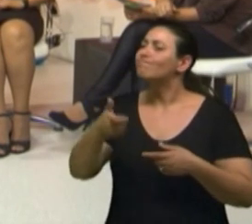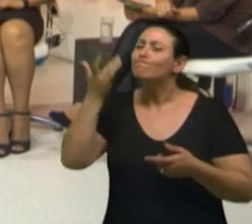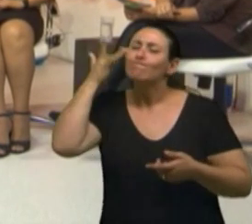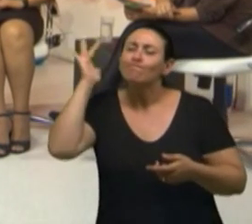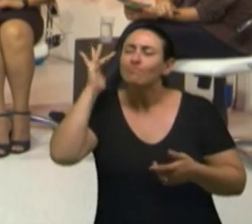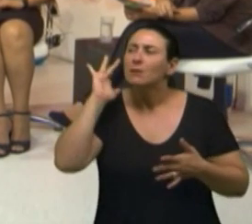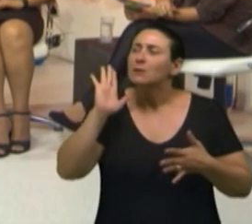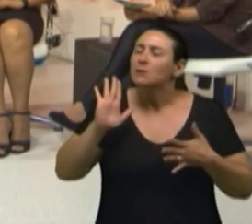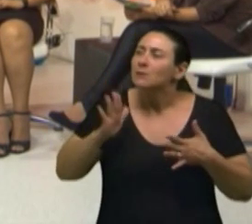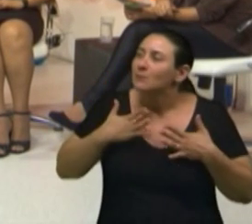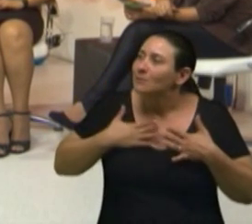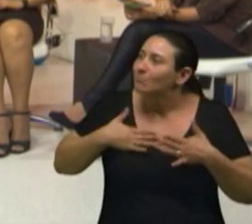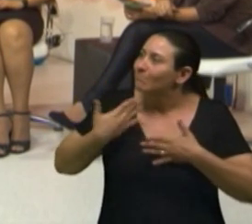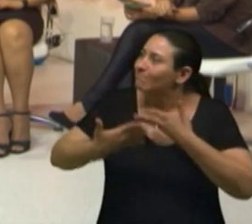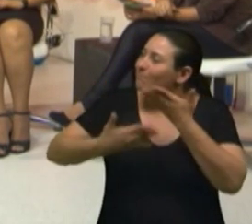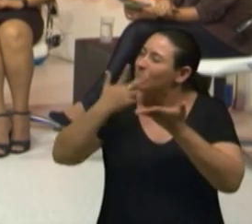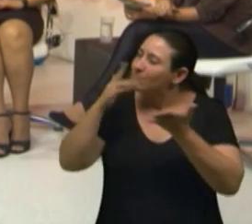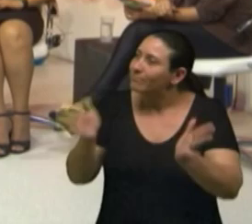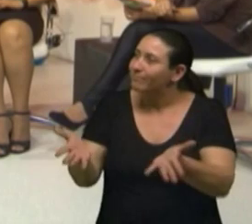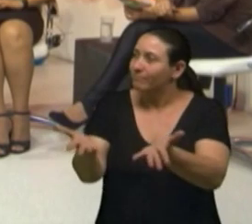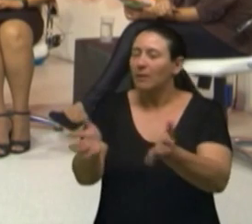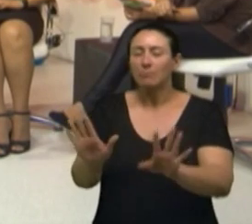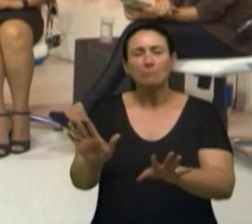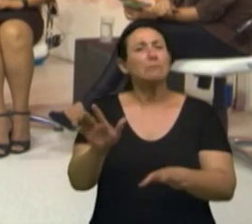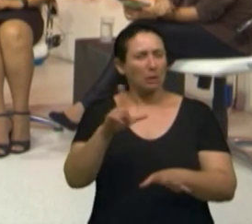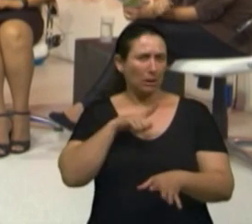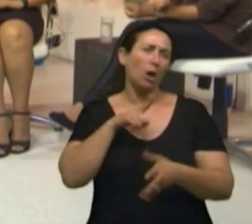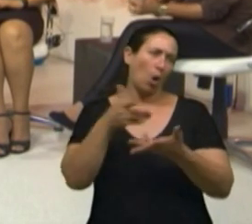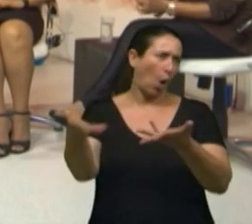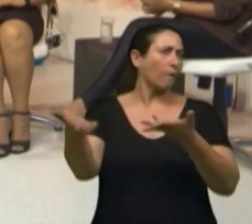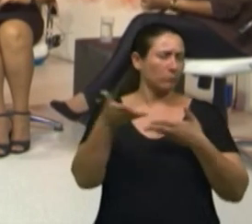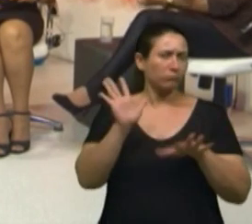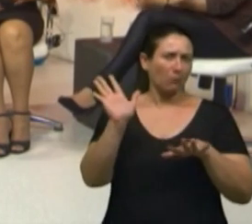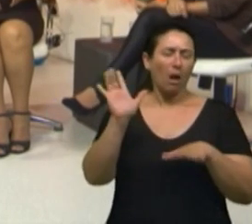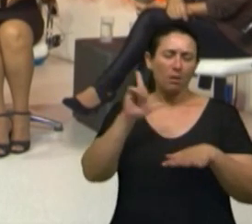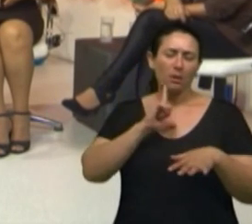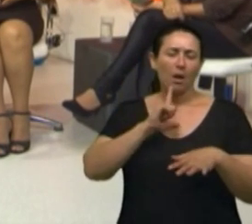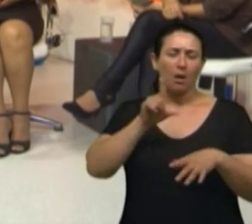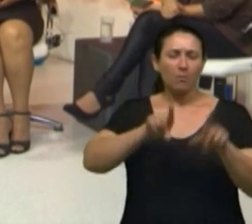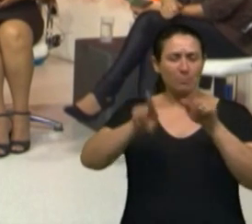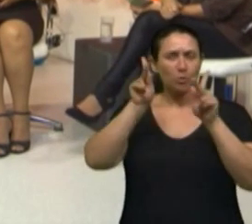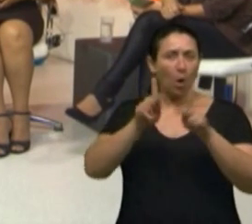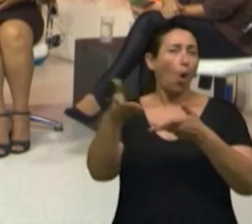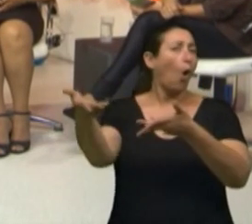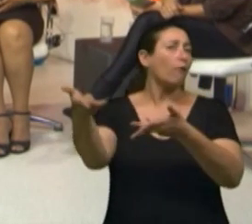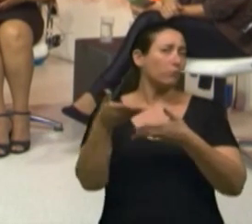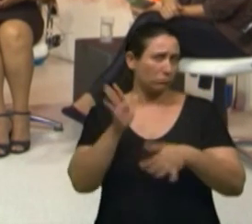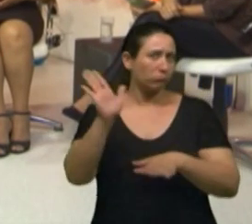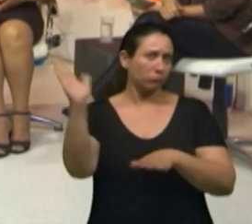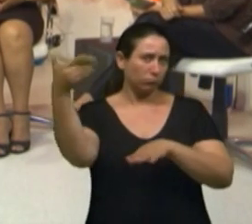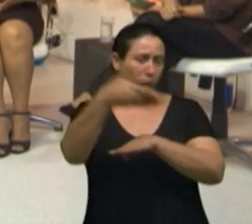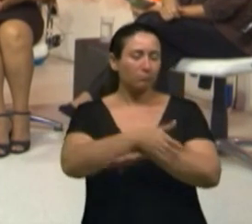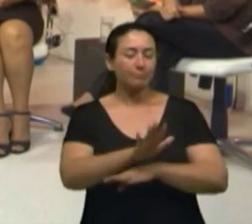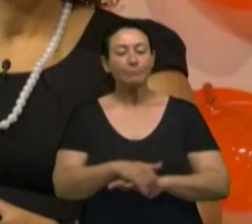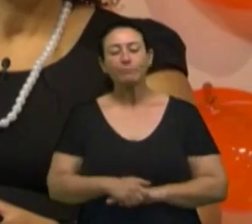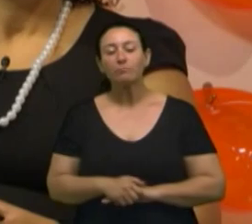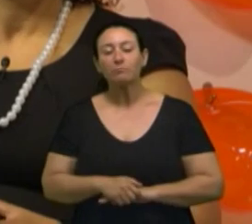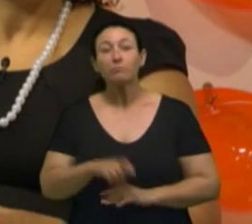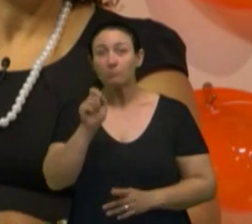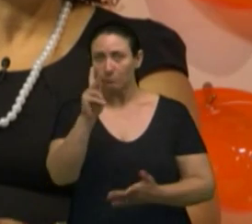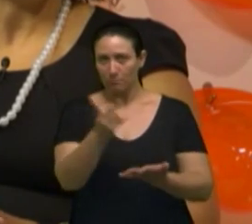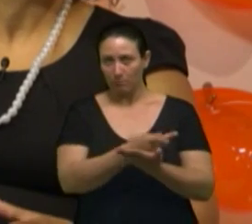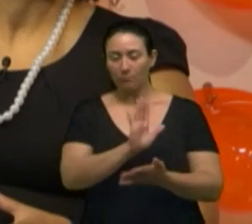programa, que eles são convidados, né? Sai o convite... Ah, isso é importante dizer. E o que acontece com o convite?